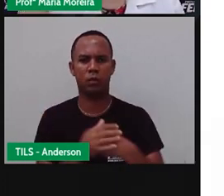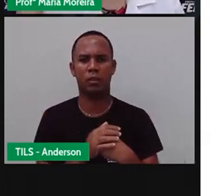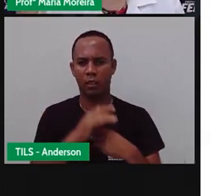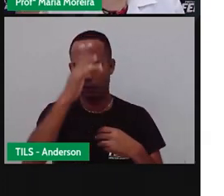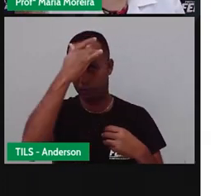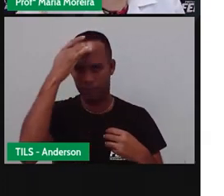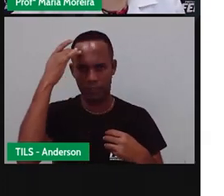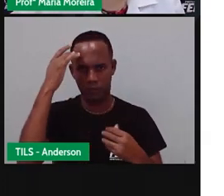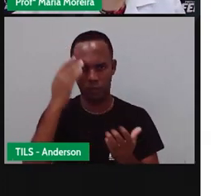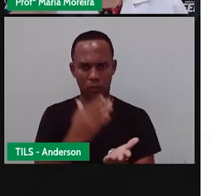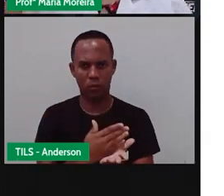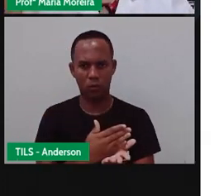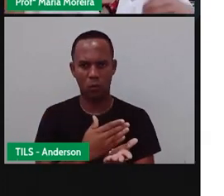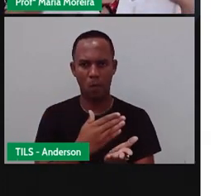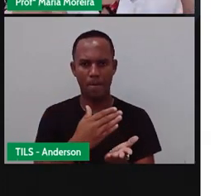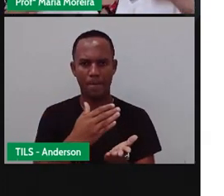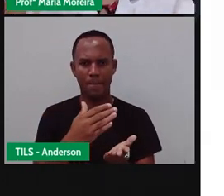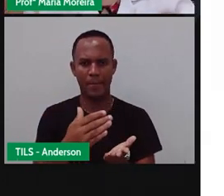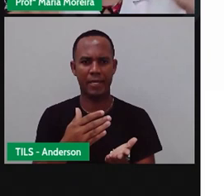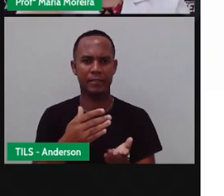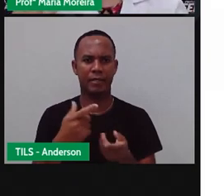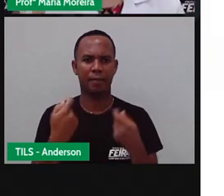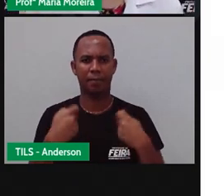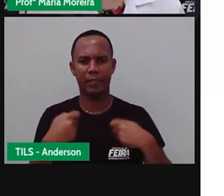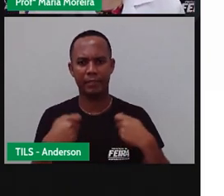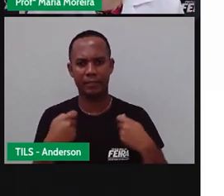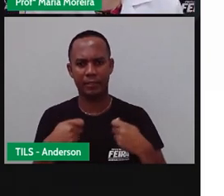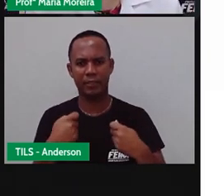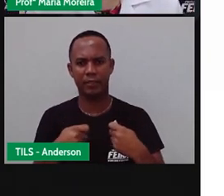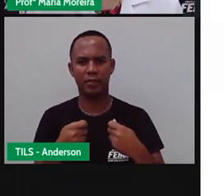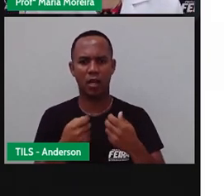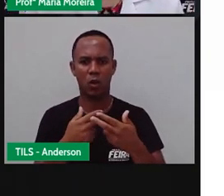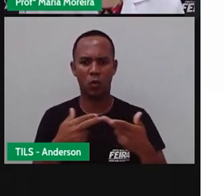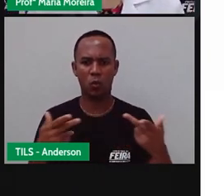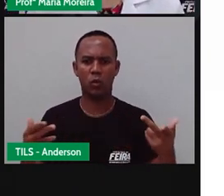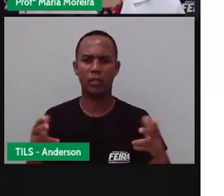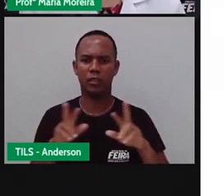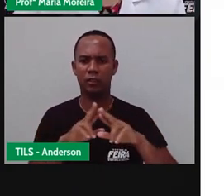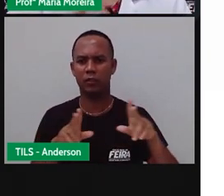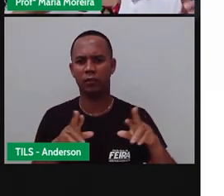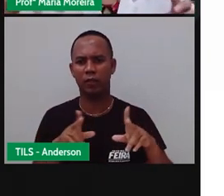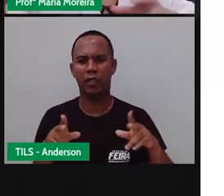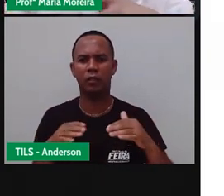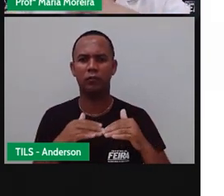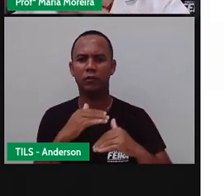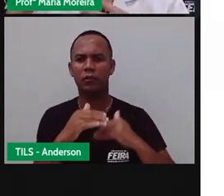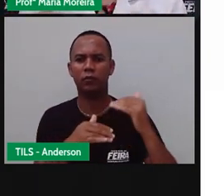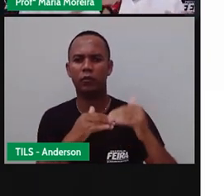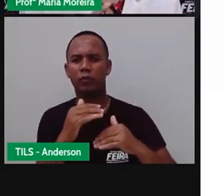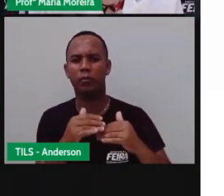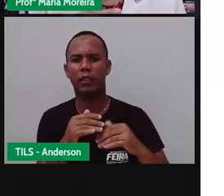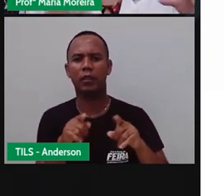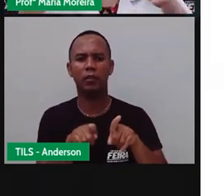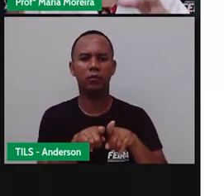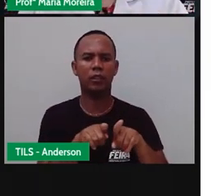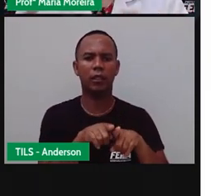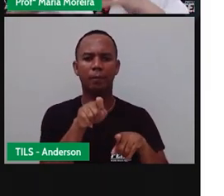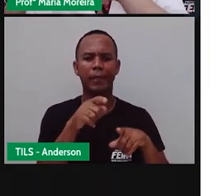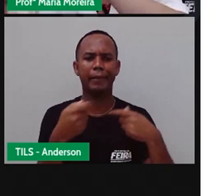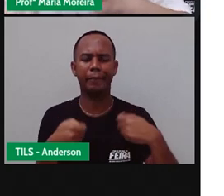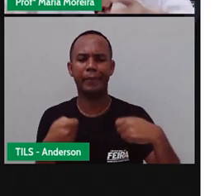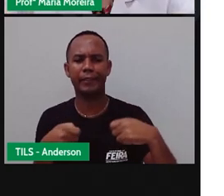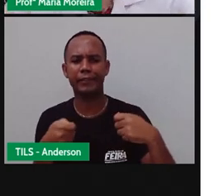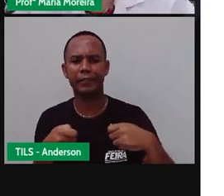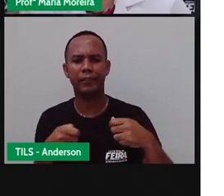pessoas, elas começam a precisar de determinadas coisas. E aí, essas coisas que a gente vai precisando vão o